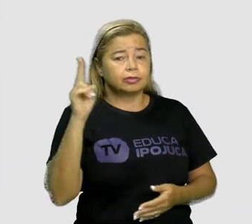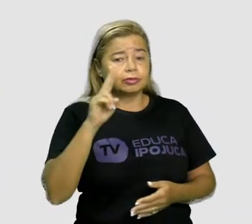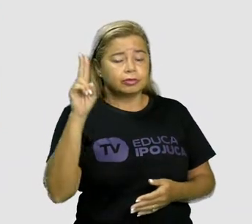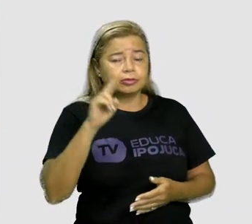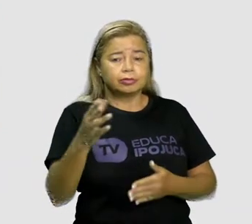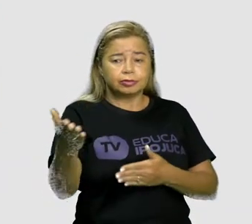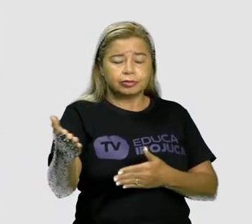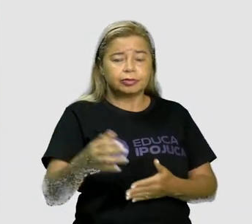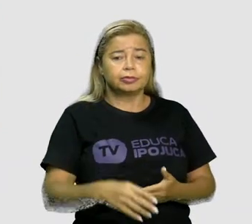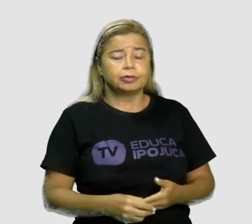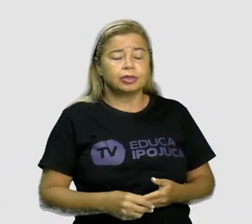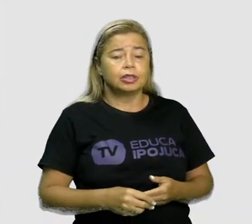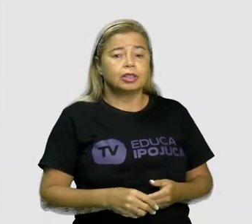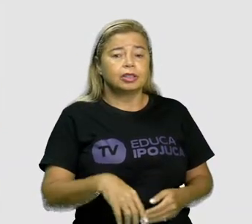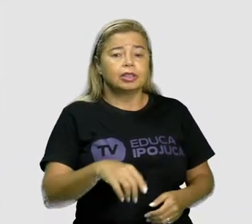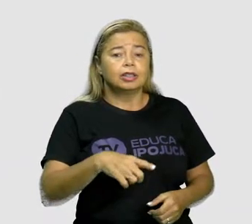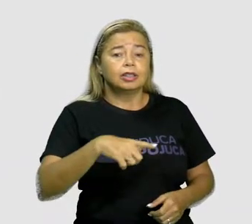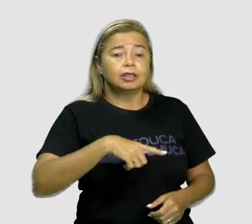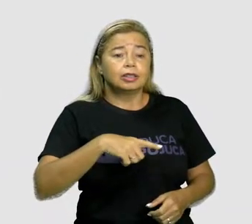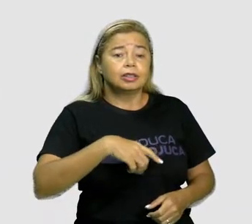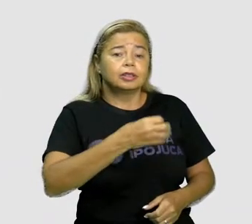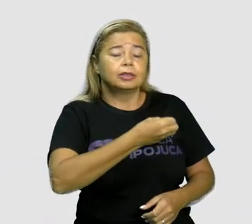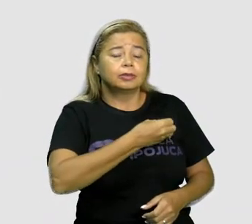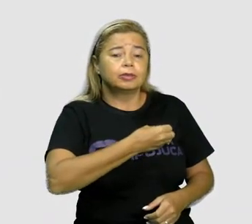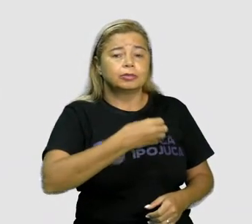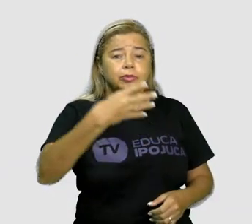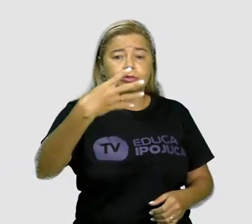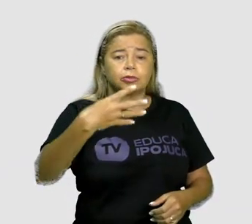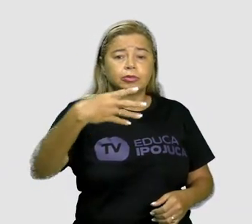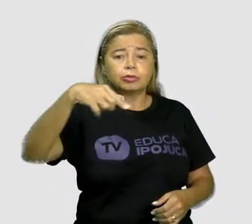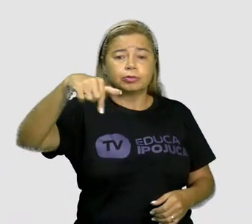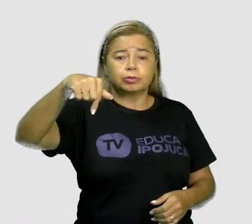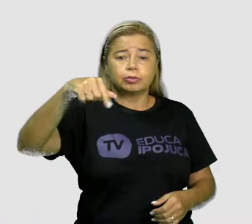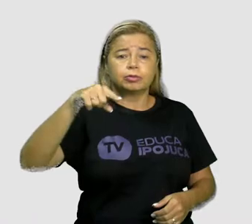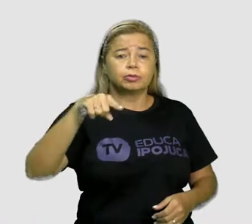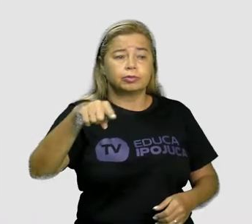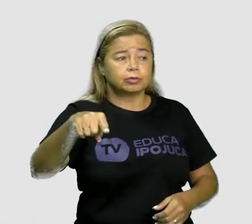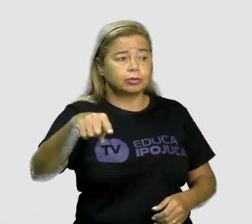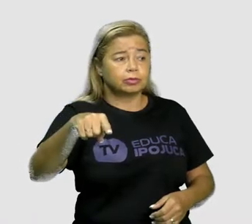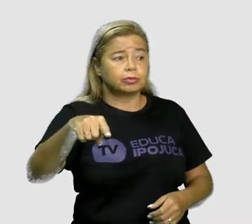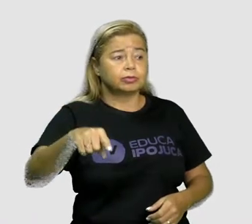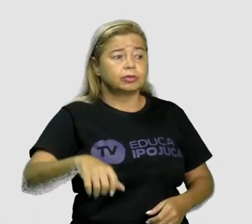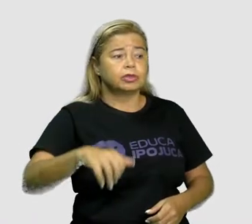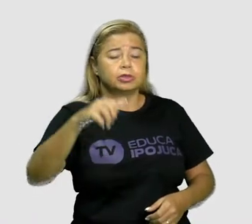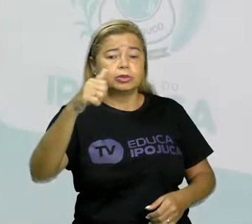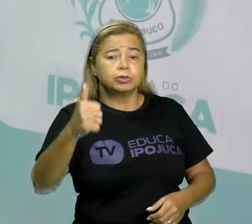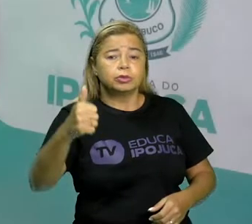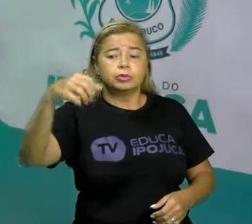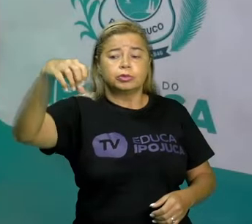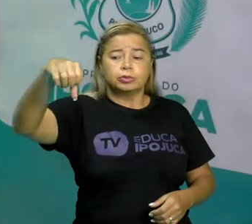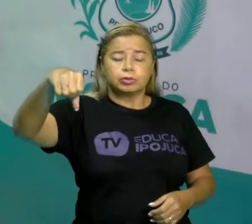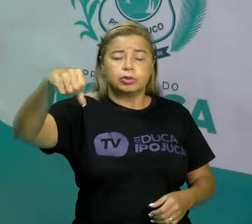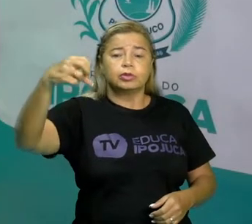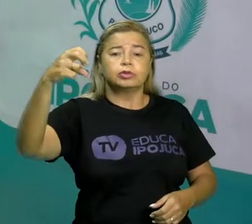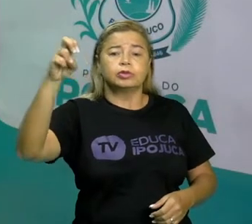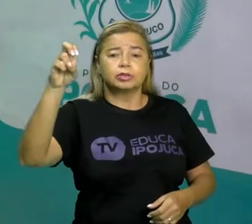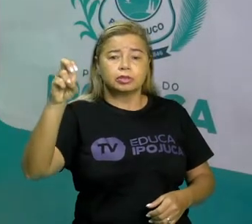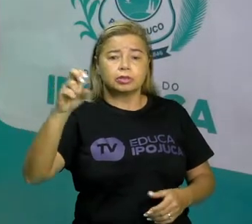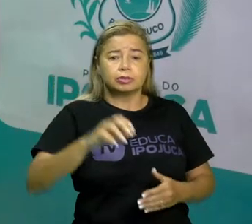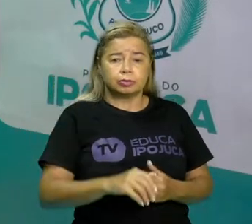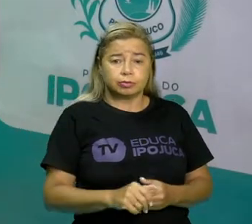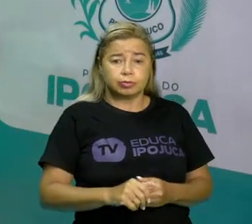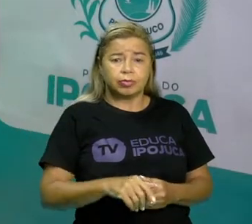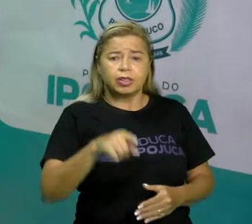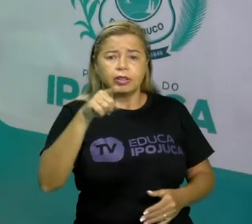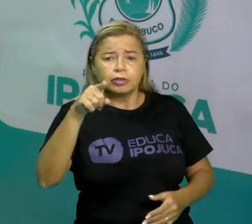.195. Veja só, você já pensou nesse número? Quarenta